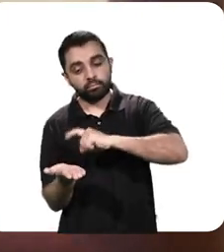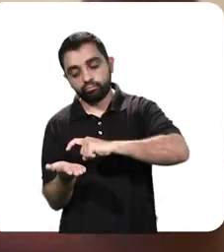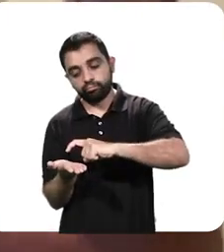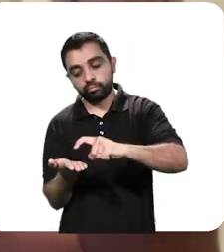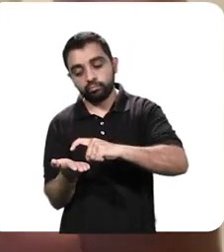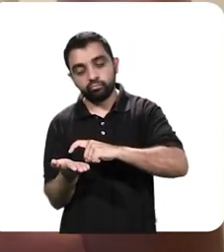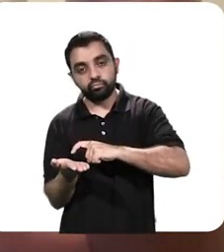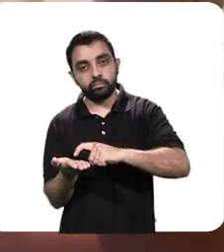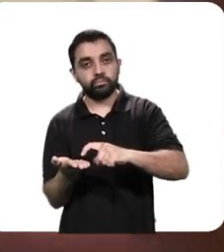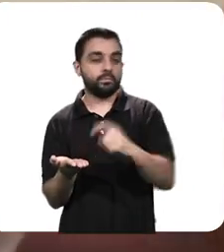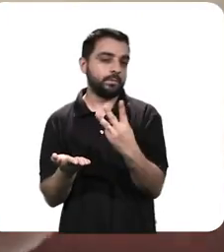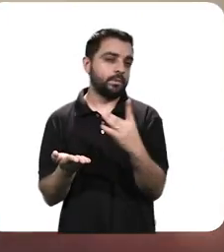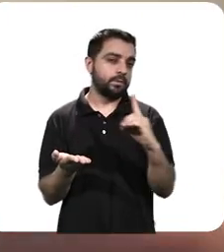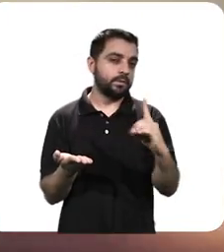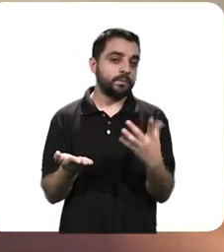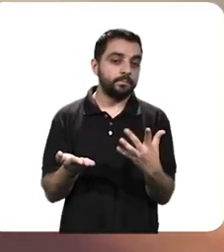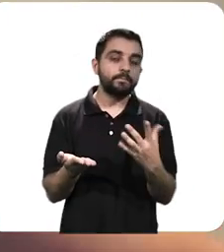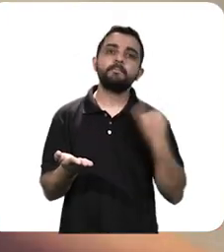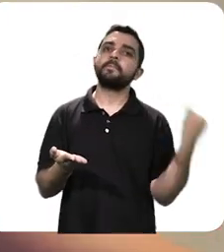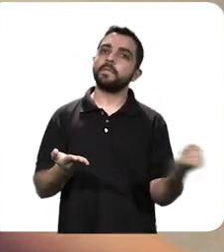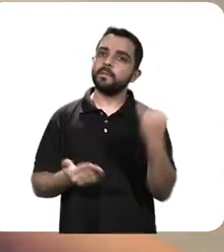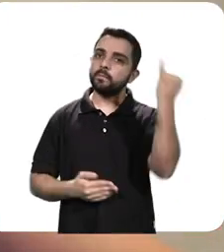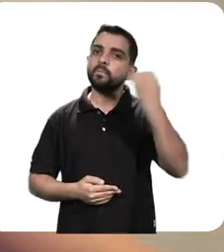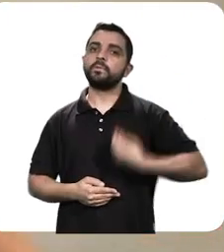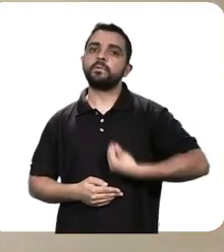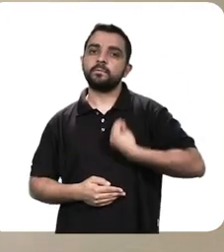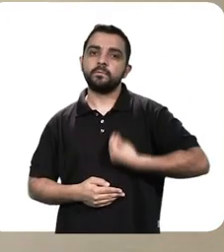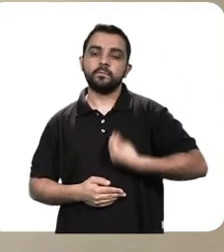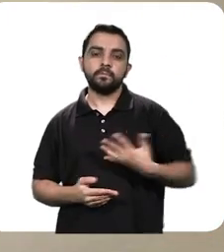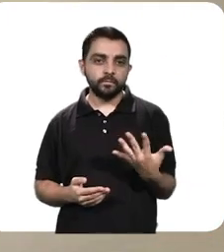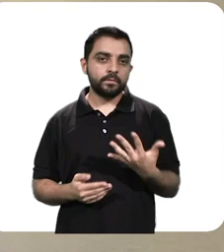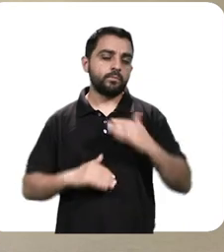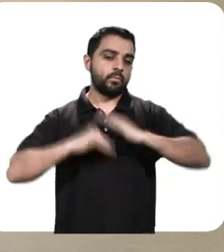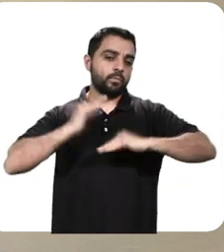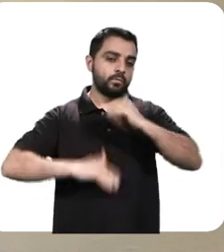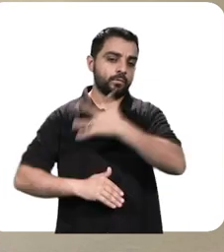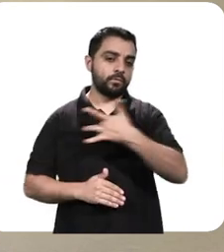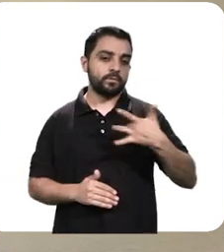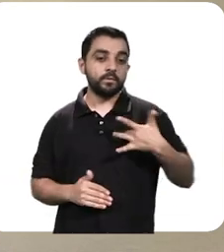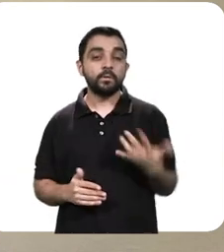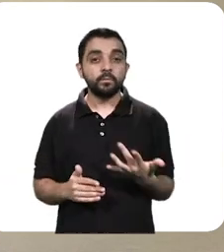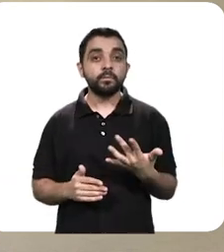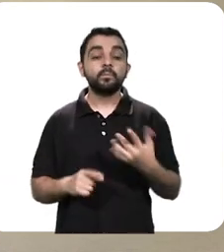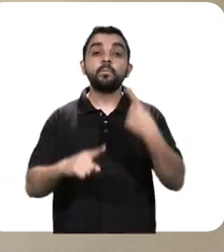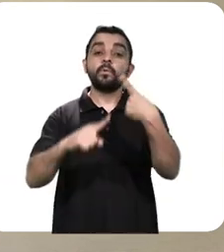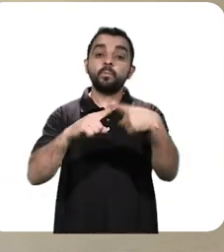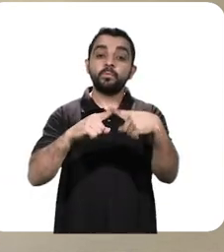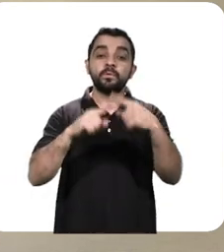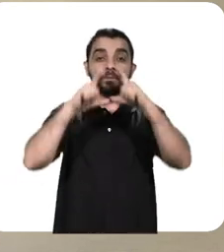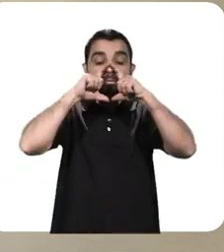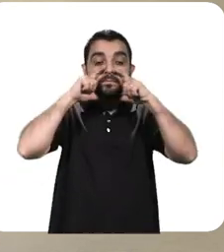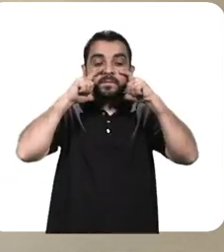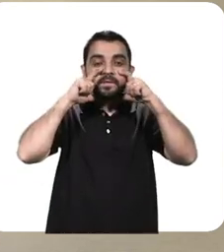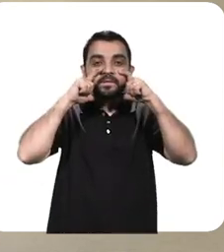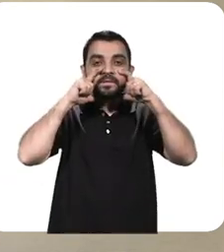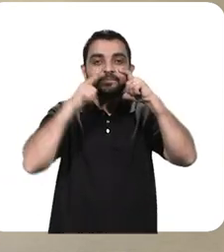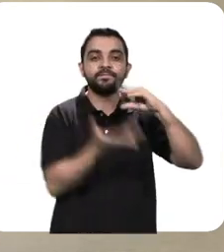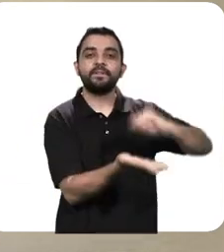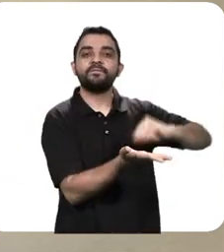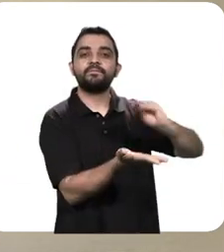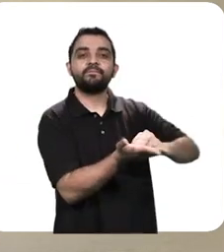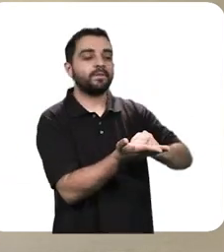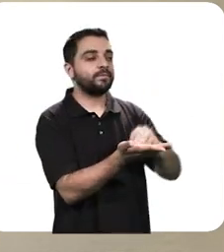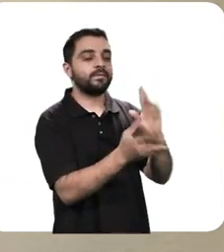impressão 3D. Essa máscara tem sido de extrema importância para nós profissionais da saúde, já que há